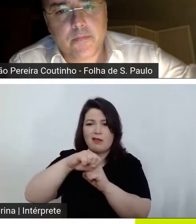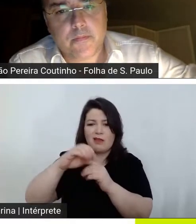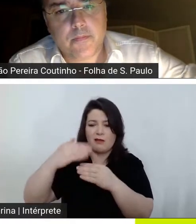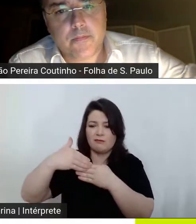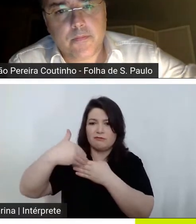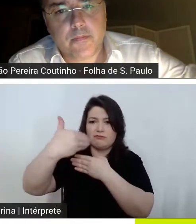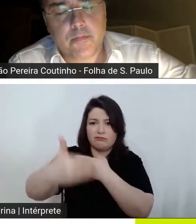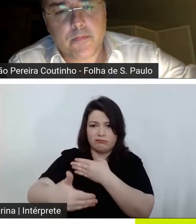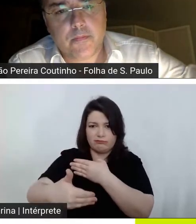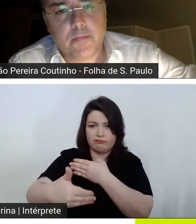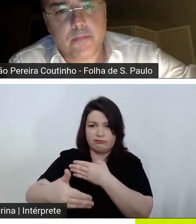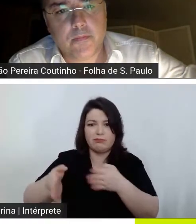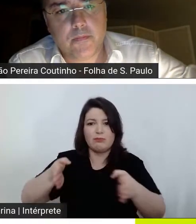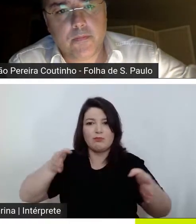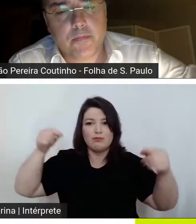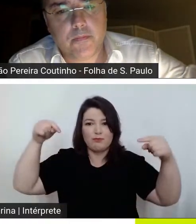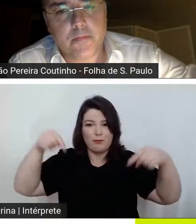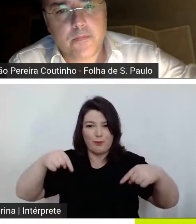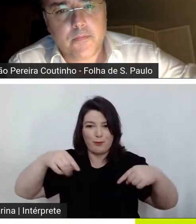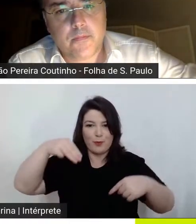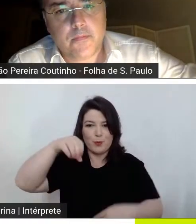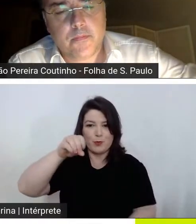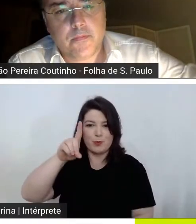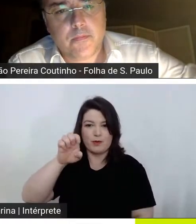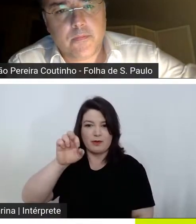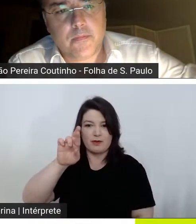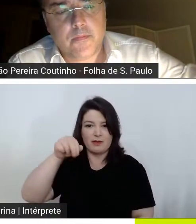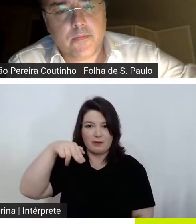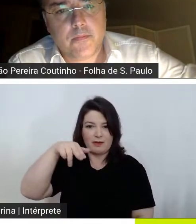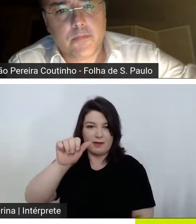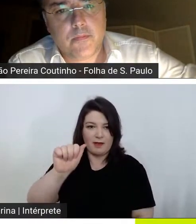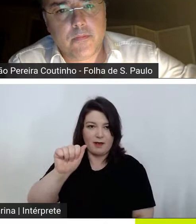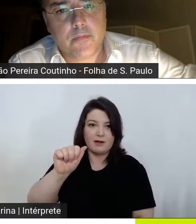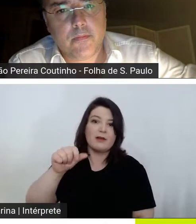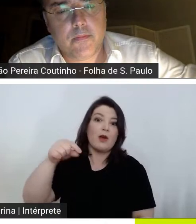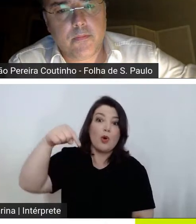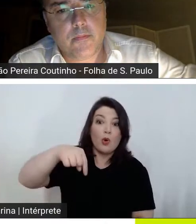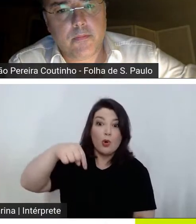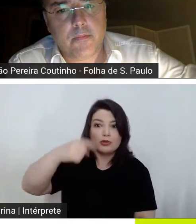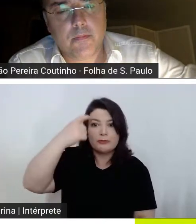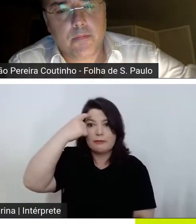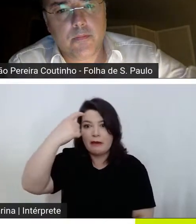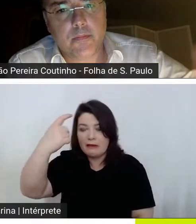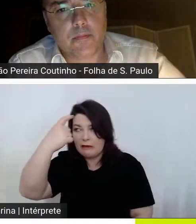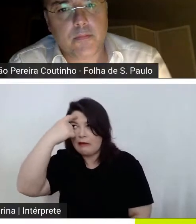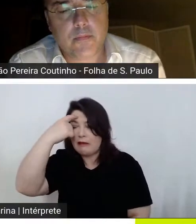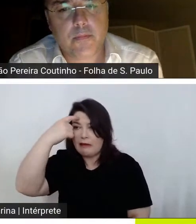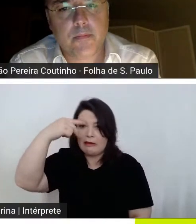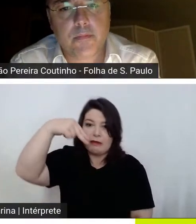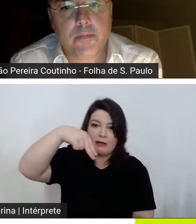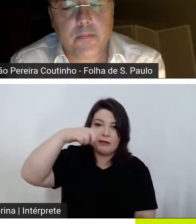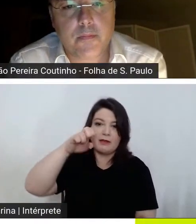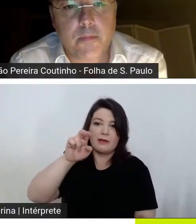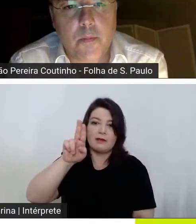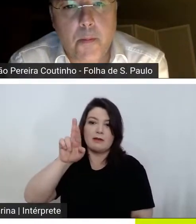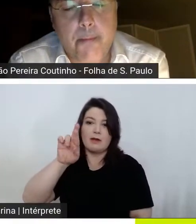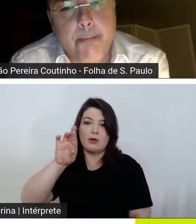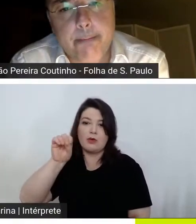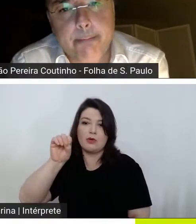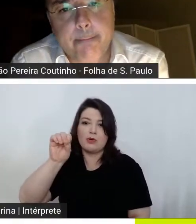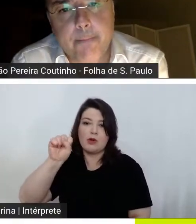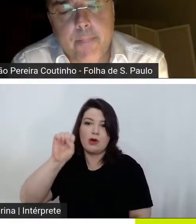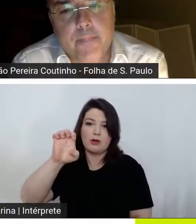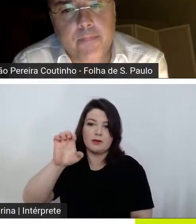o que se chama hoje poderia se chamar de neurose ou de psicose principalmente de psicose